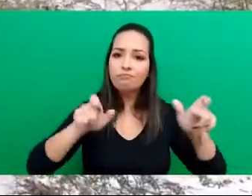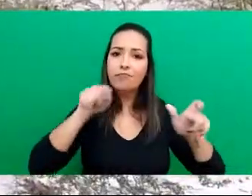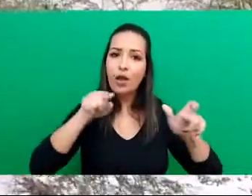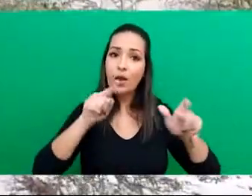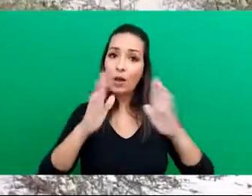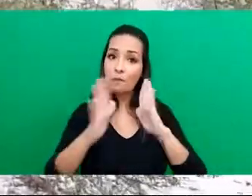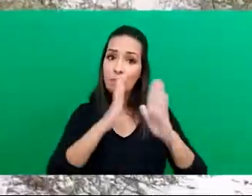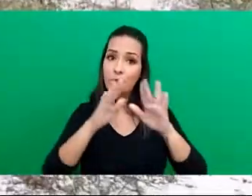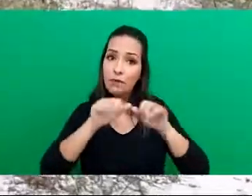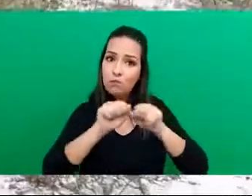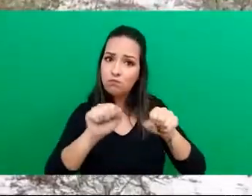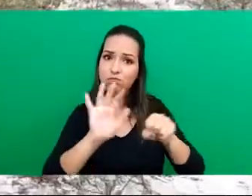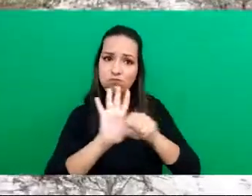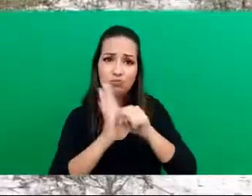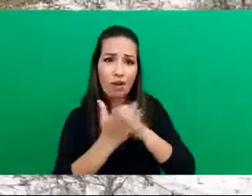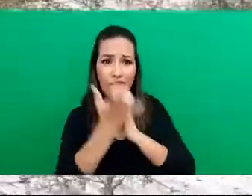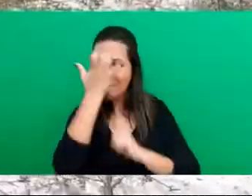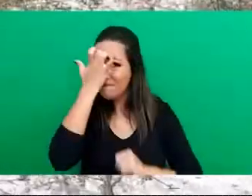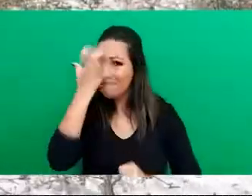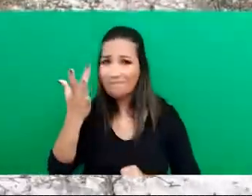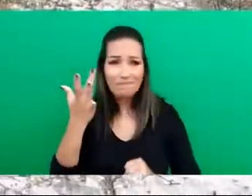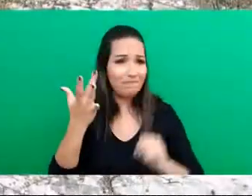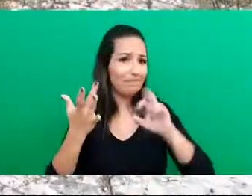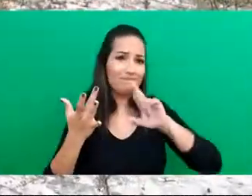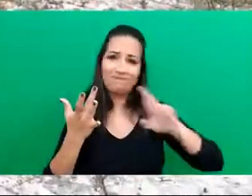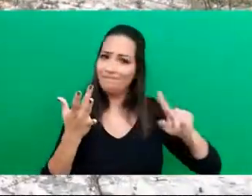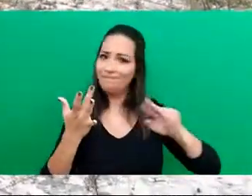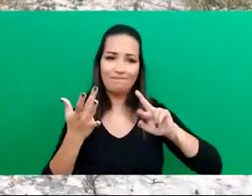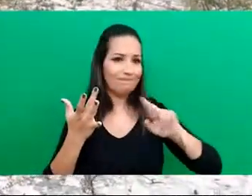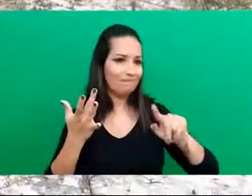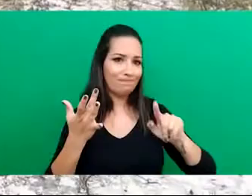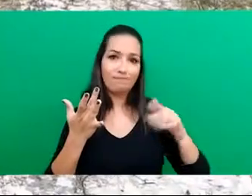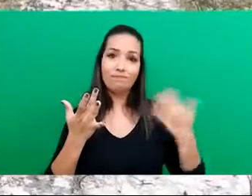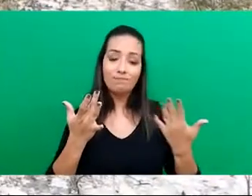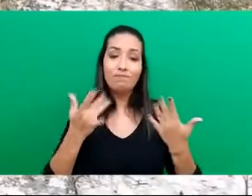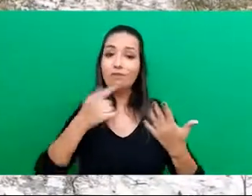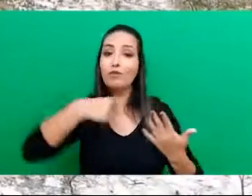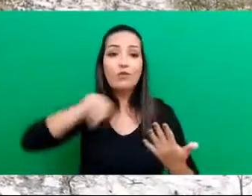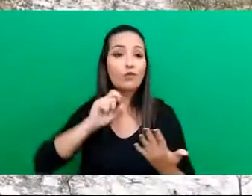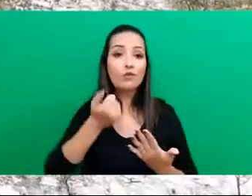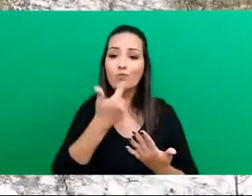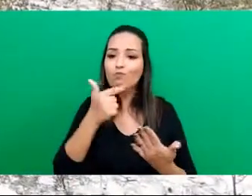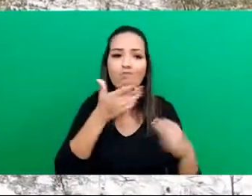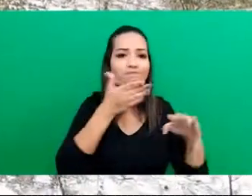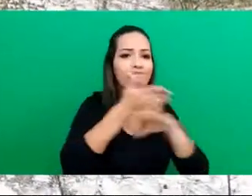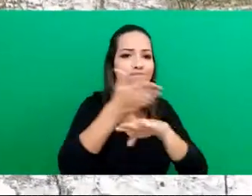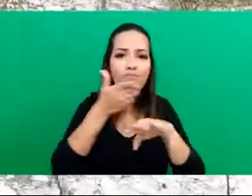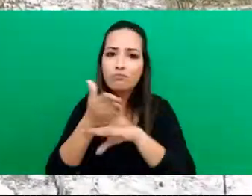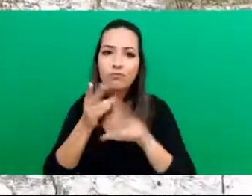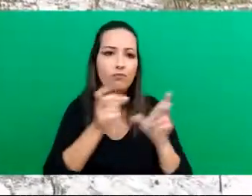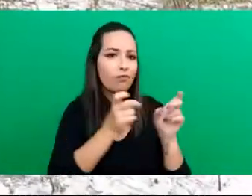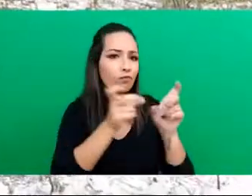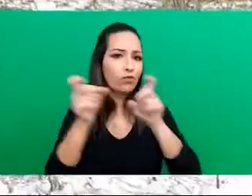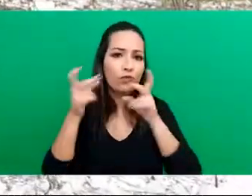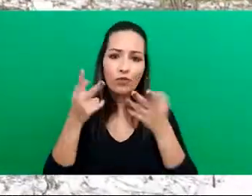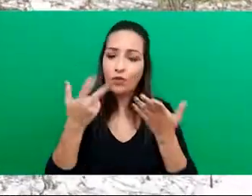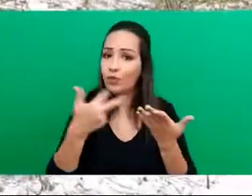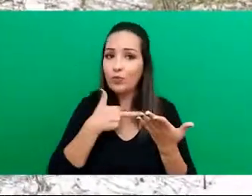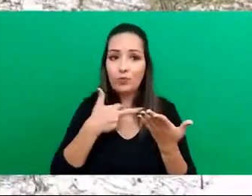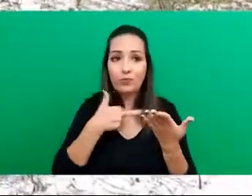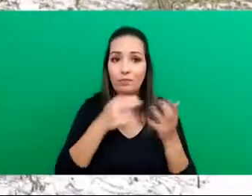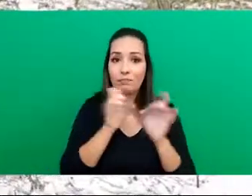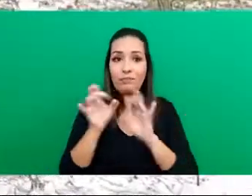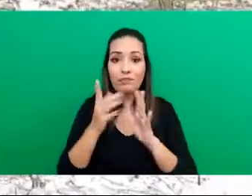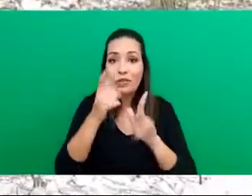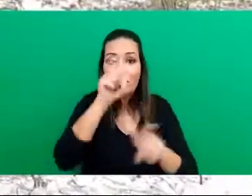não muito fácil, pois estamos sem acesso às vendas, sem público